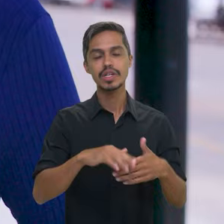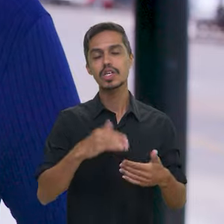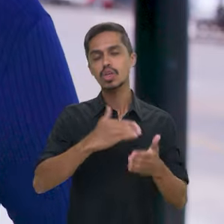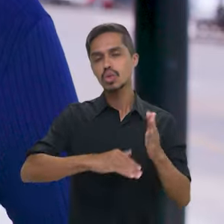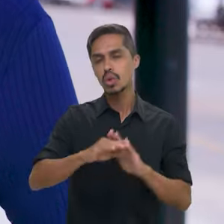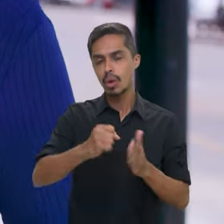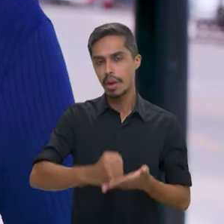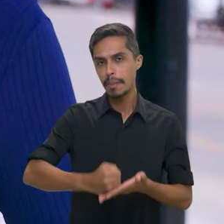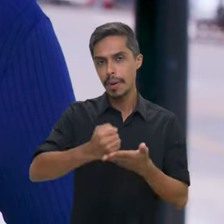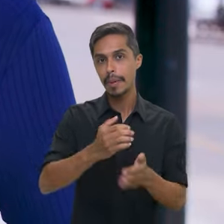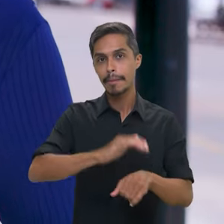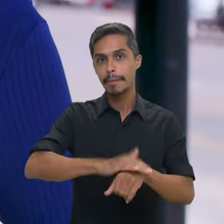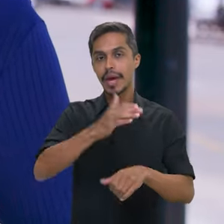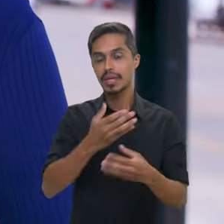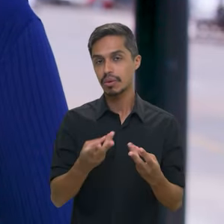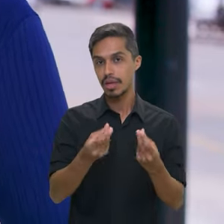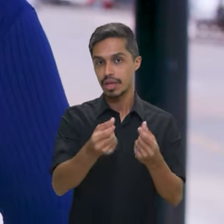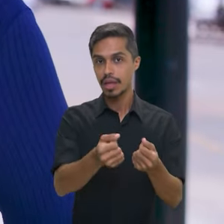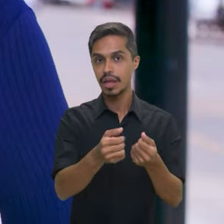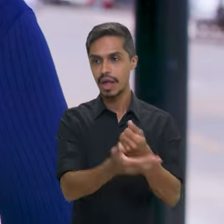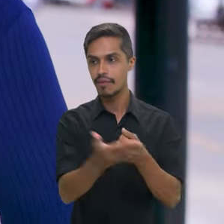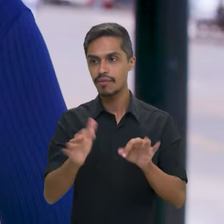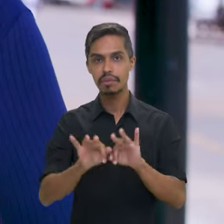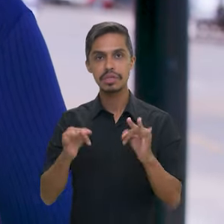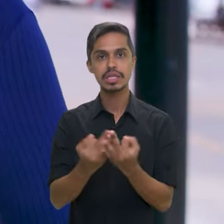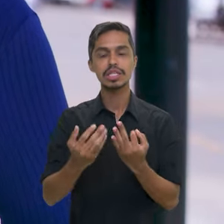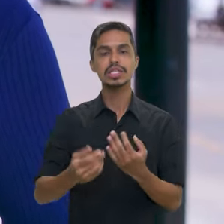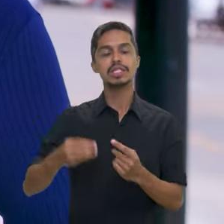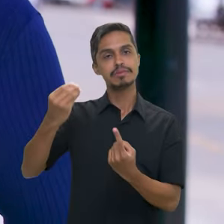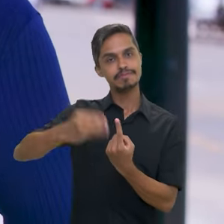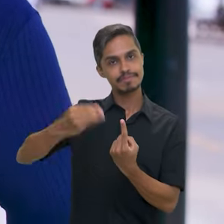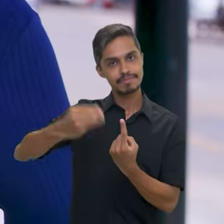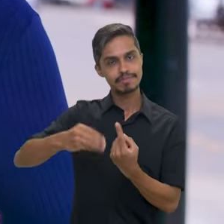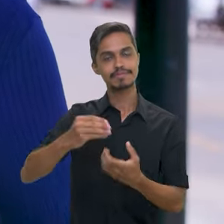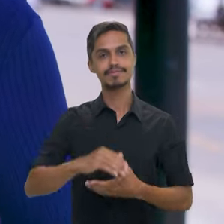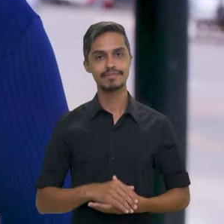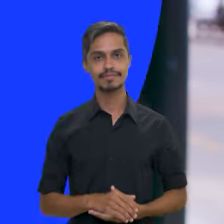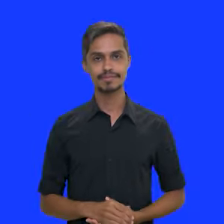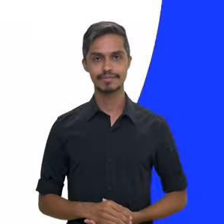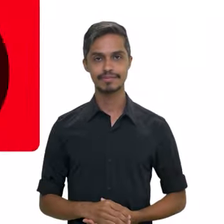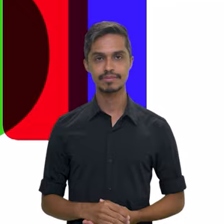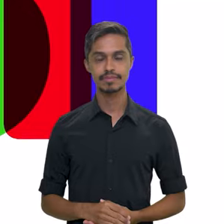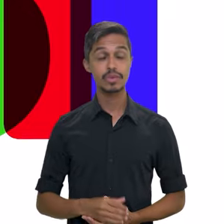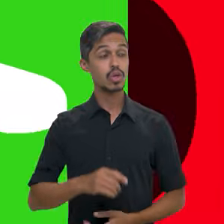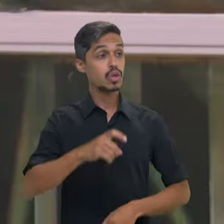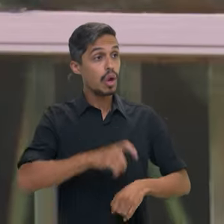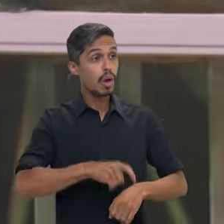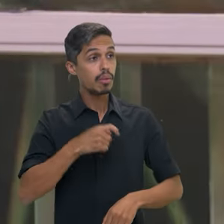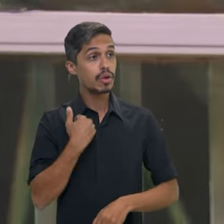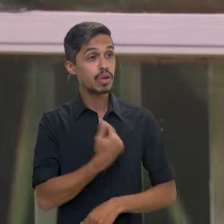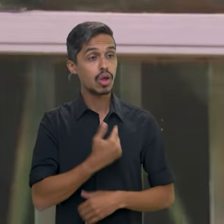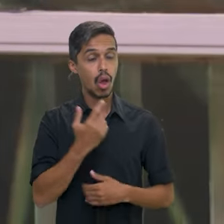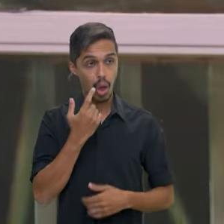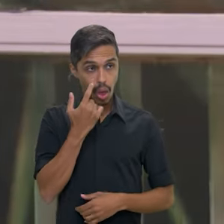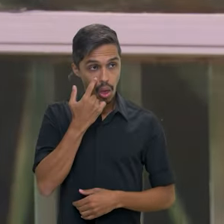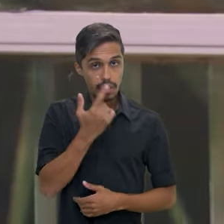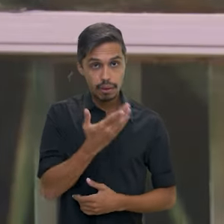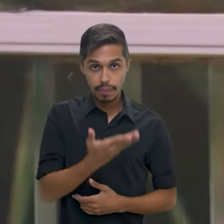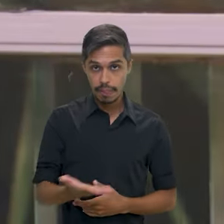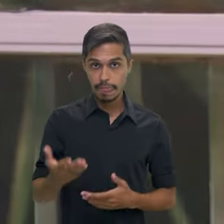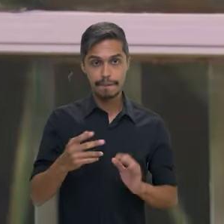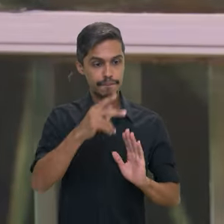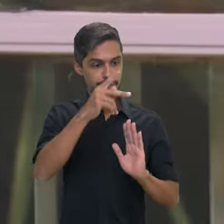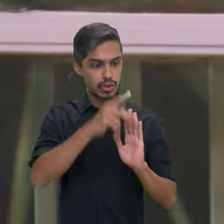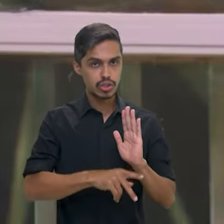para oferecer um suporte mais robusto às famílias em situação de vulnerabilidade. Quando a gente olha